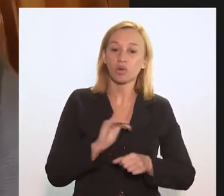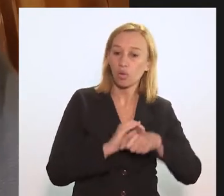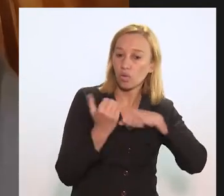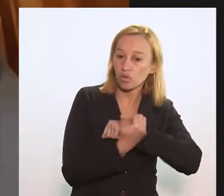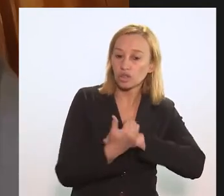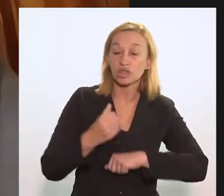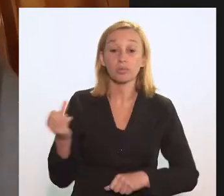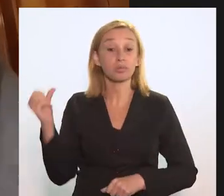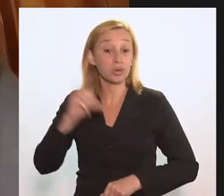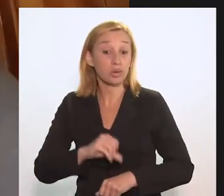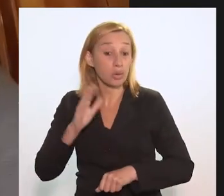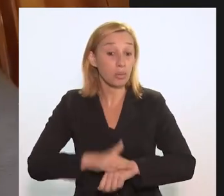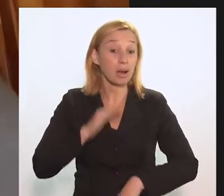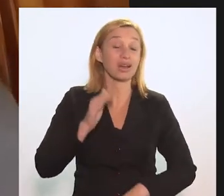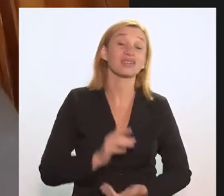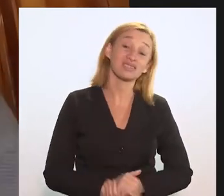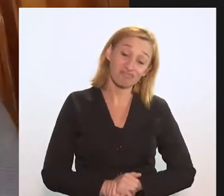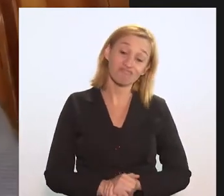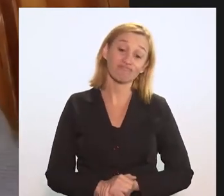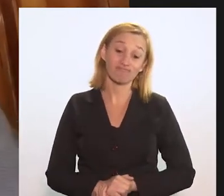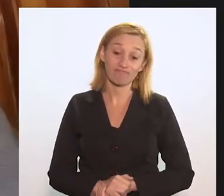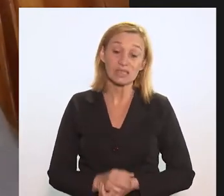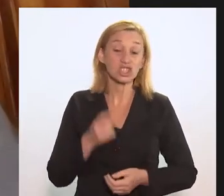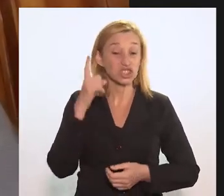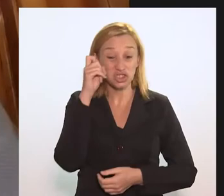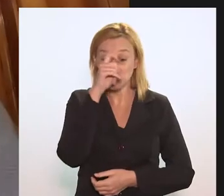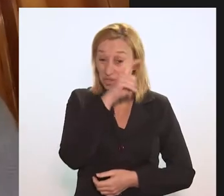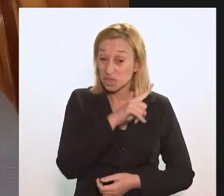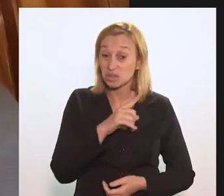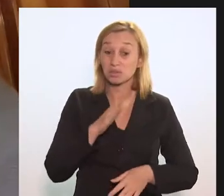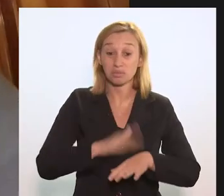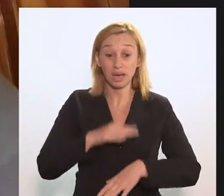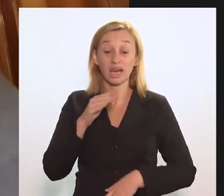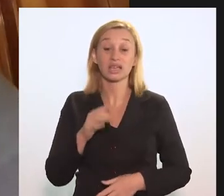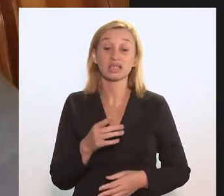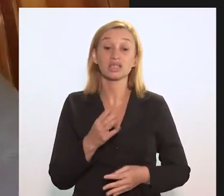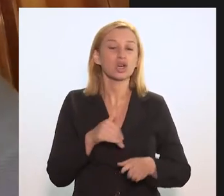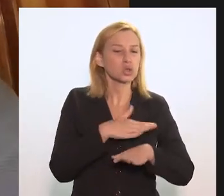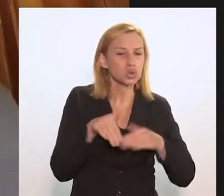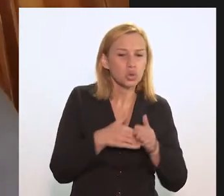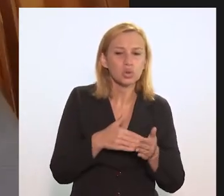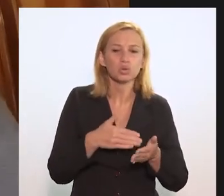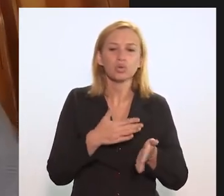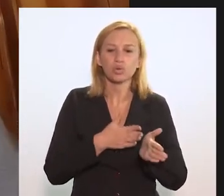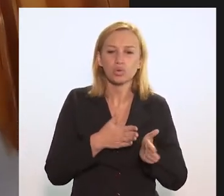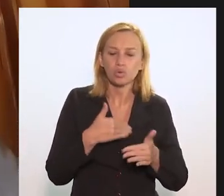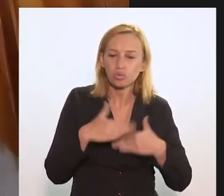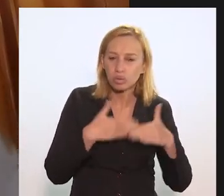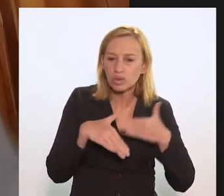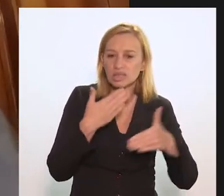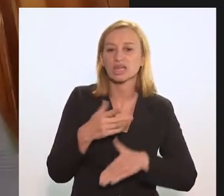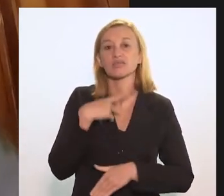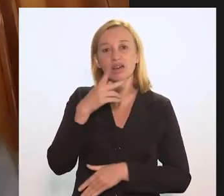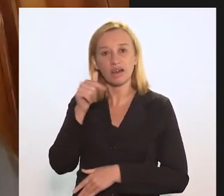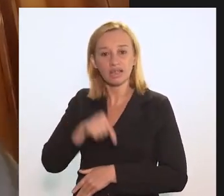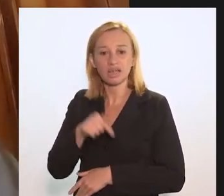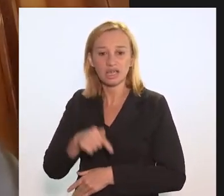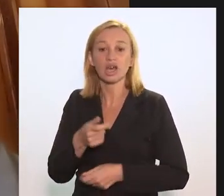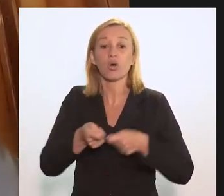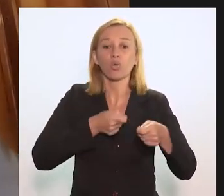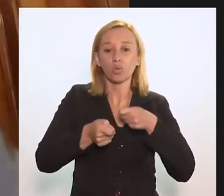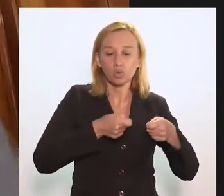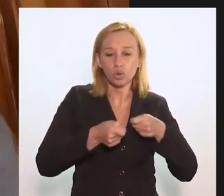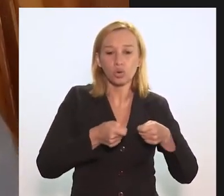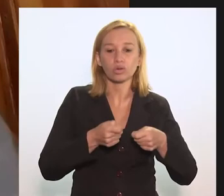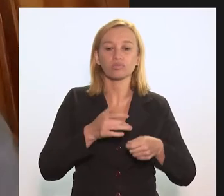que a COVID agravando, criando barreiras e dificultando todo esse processo que foi colocado aqui